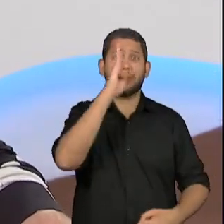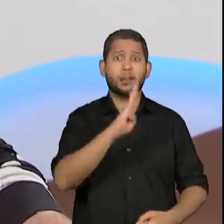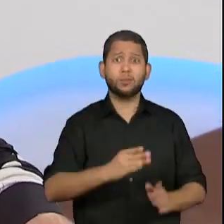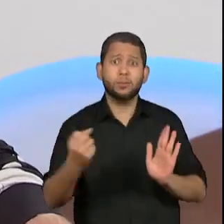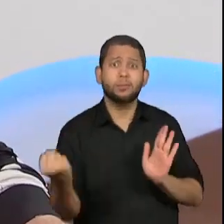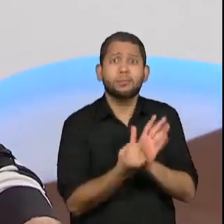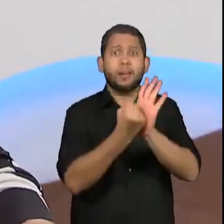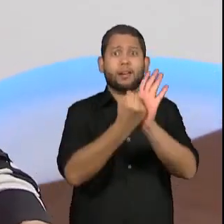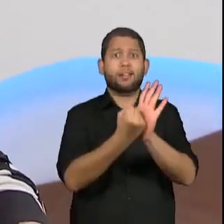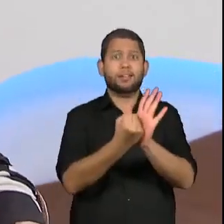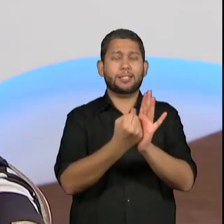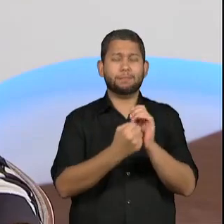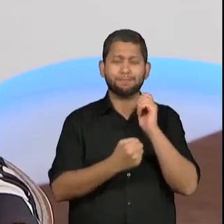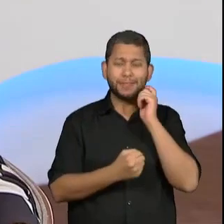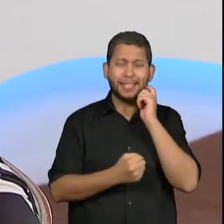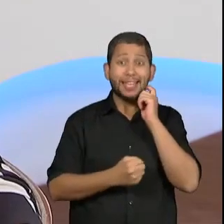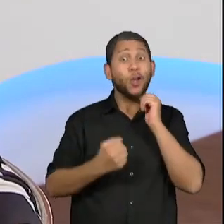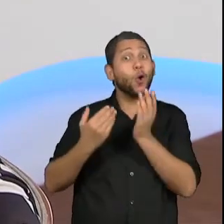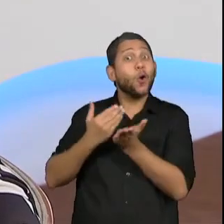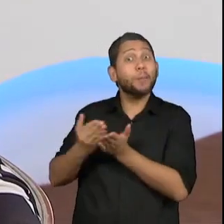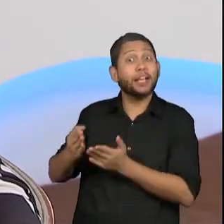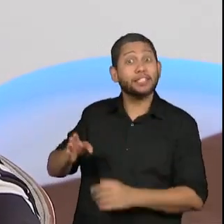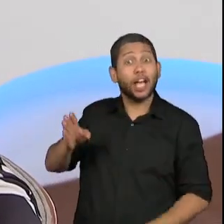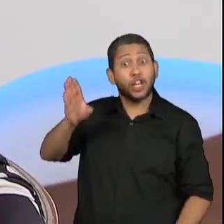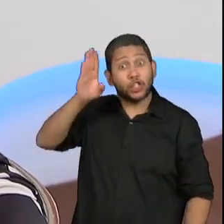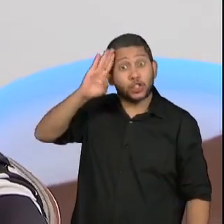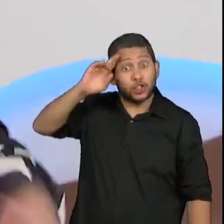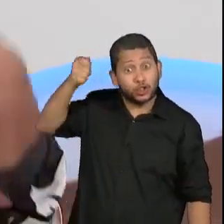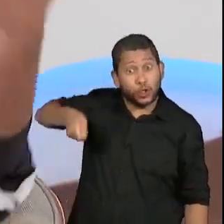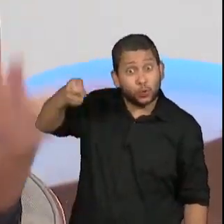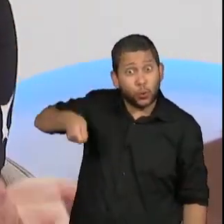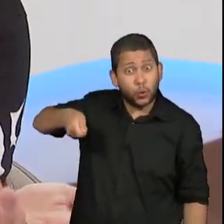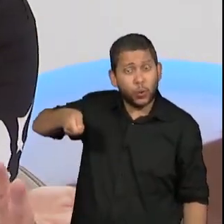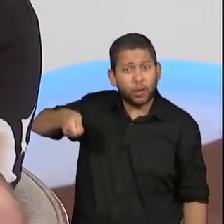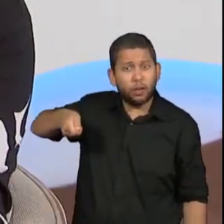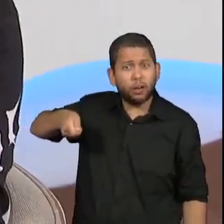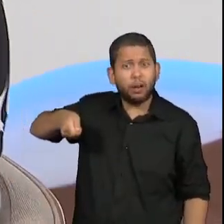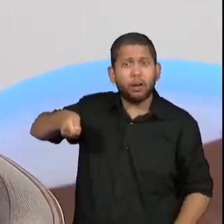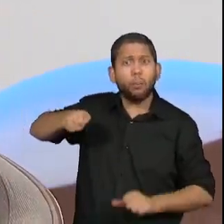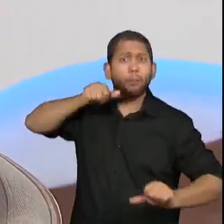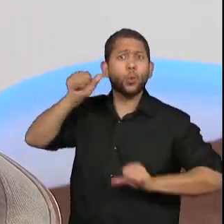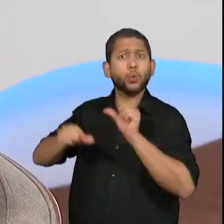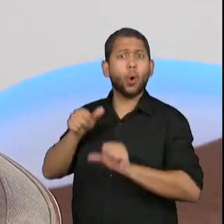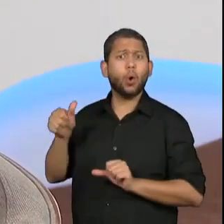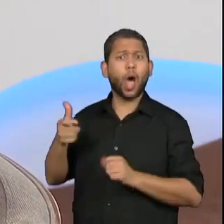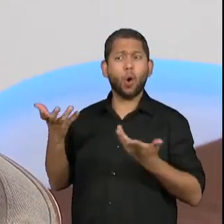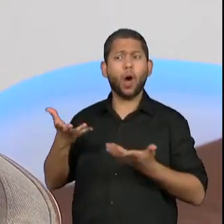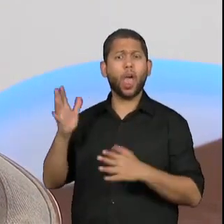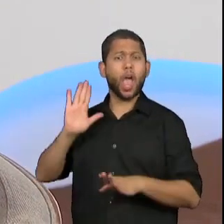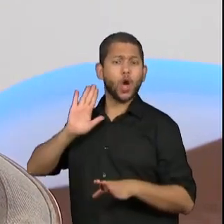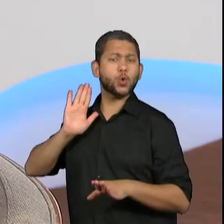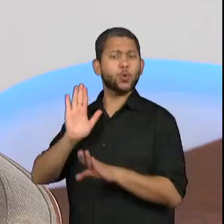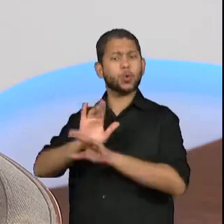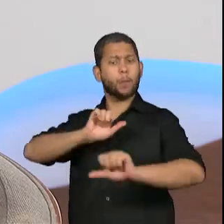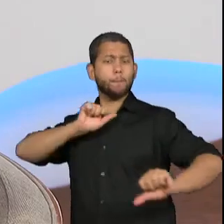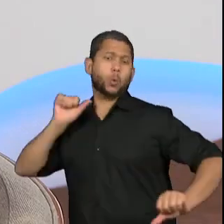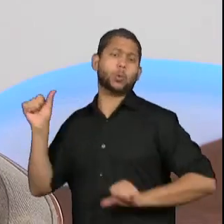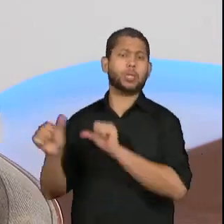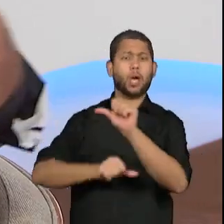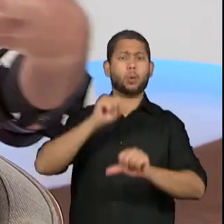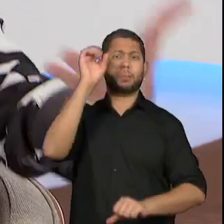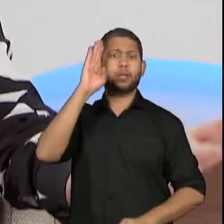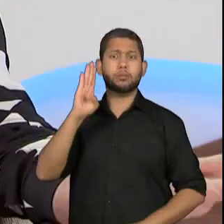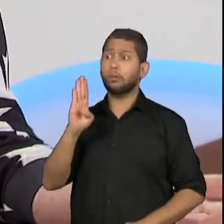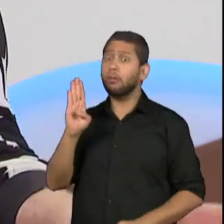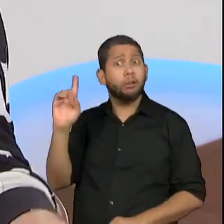onde a ditadura militar é tratada como revolução. E eu